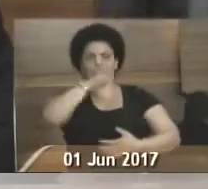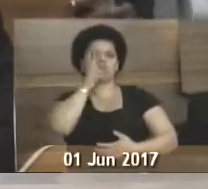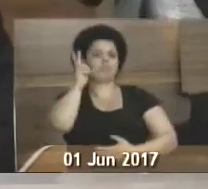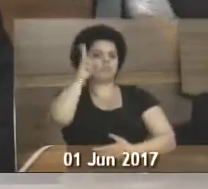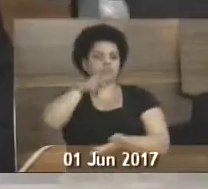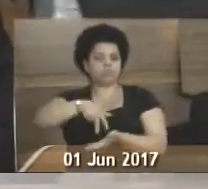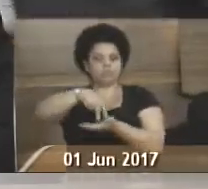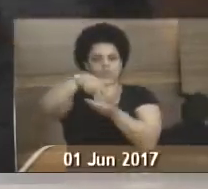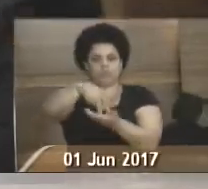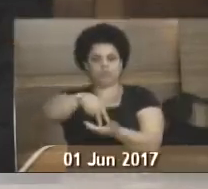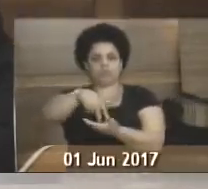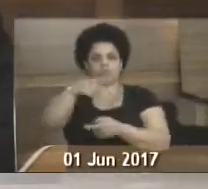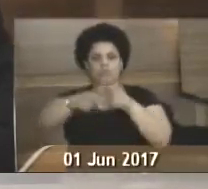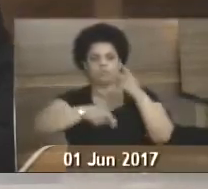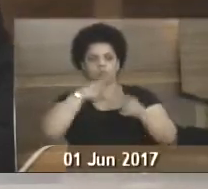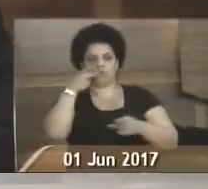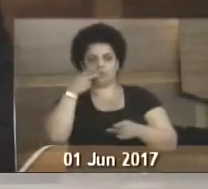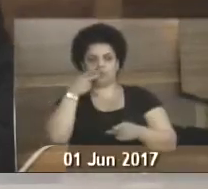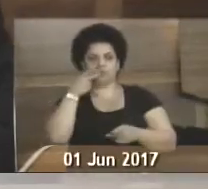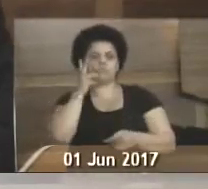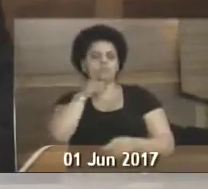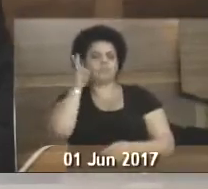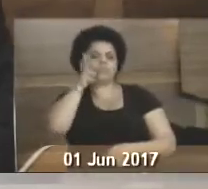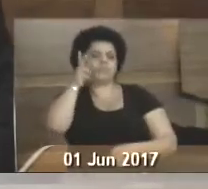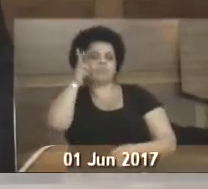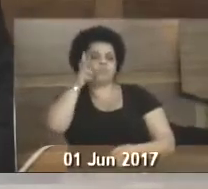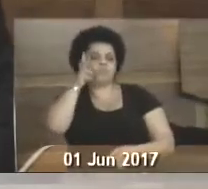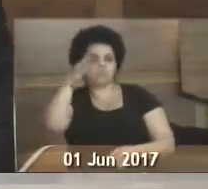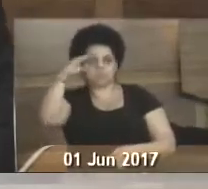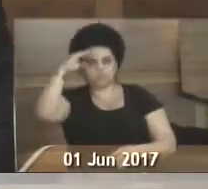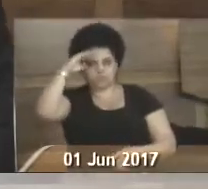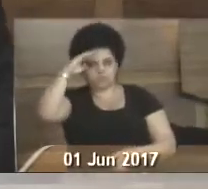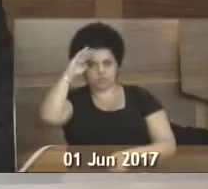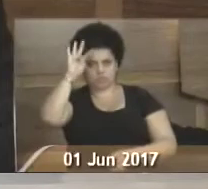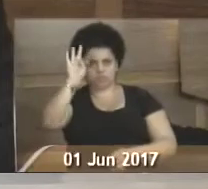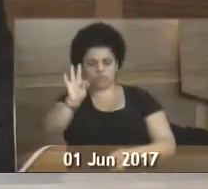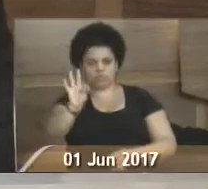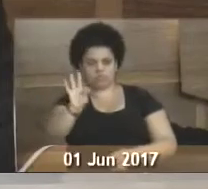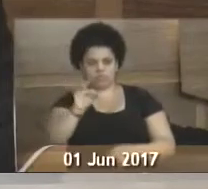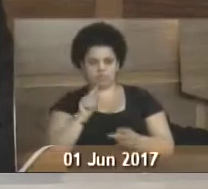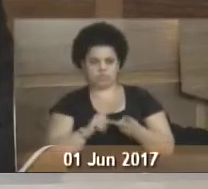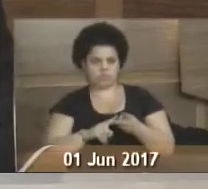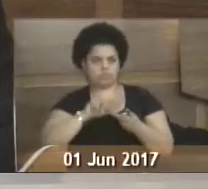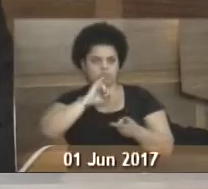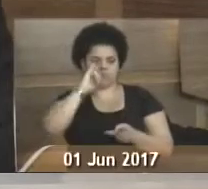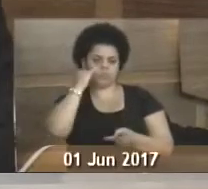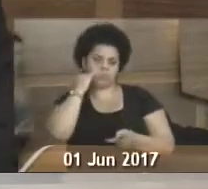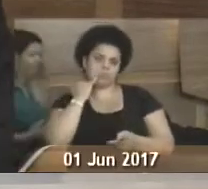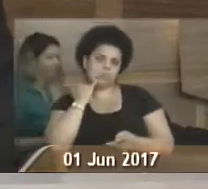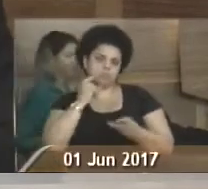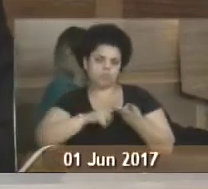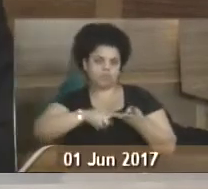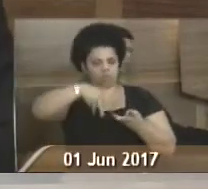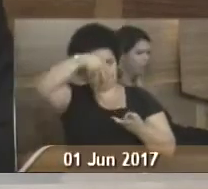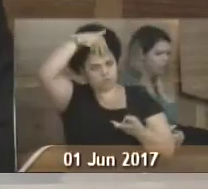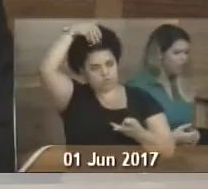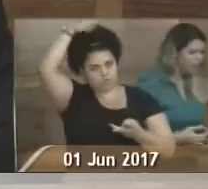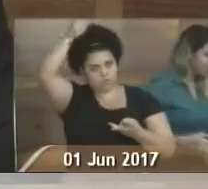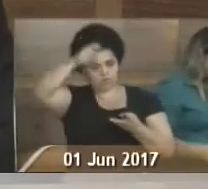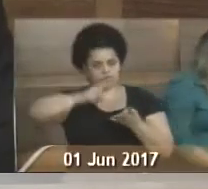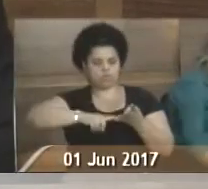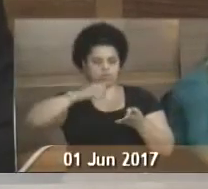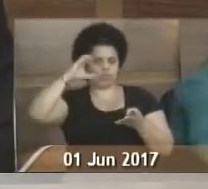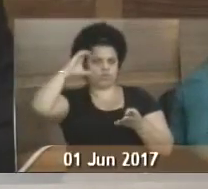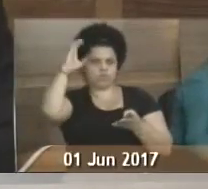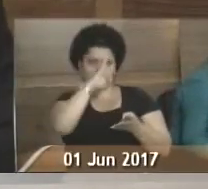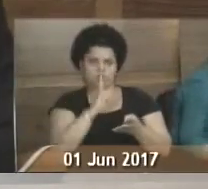Fizeram uso da palavra em explicação pessoal. Os vereadores Sargento Timóteo, Jane Veiga, Marcos Santo Antônio, Tite